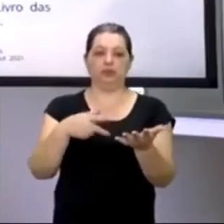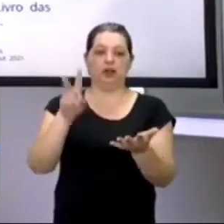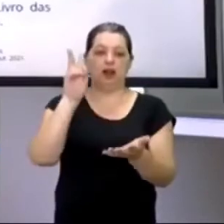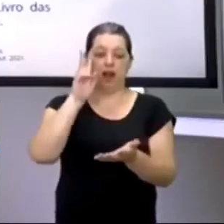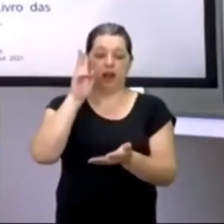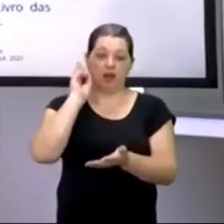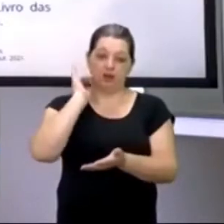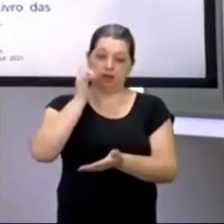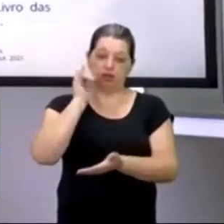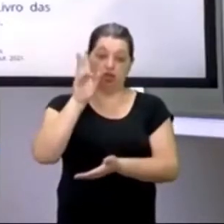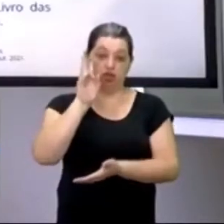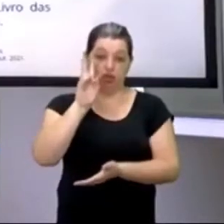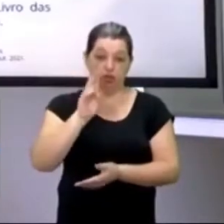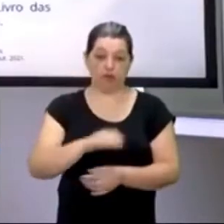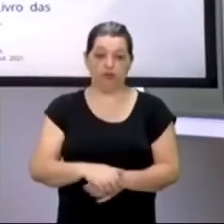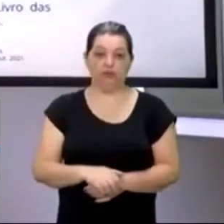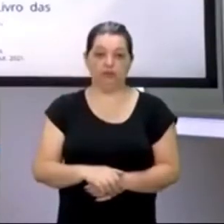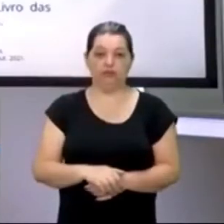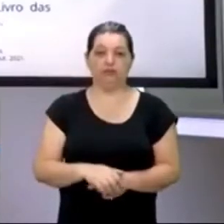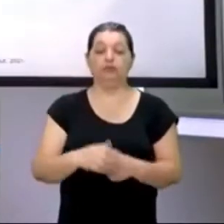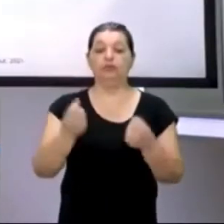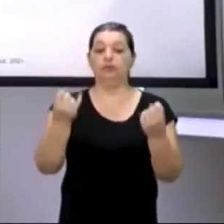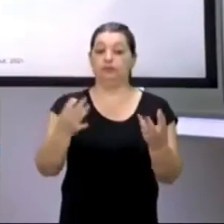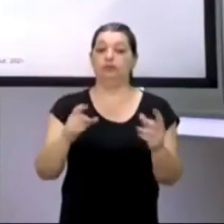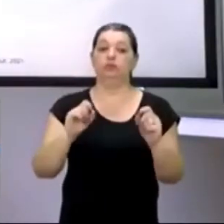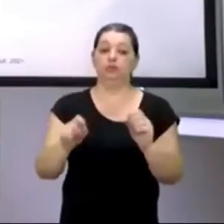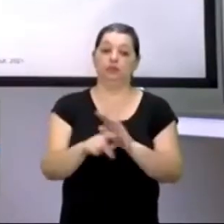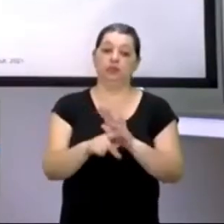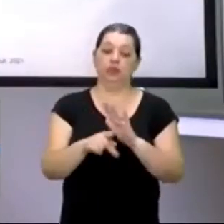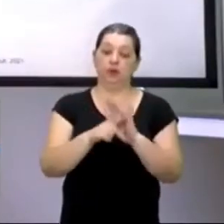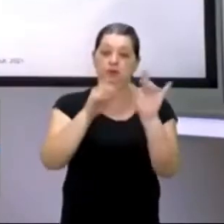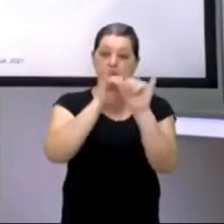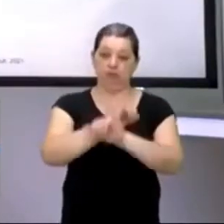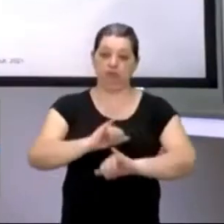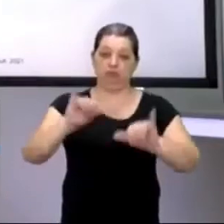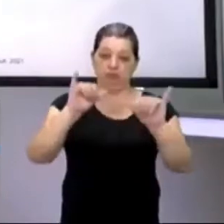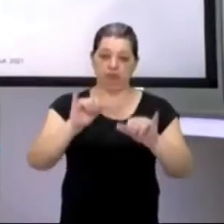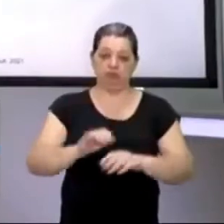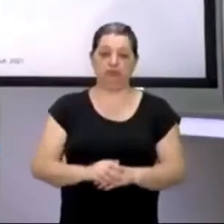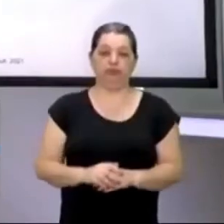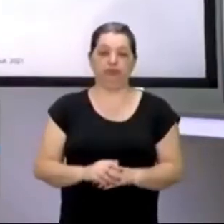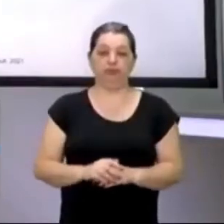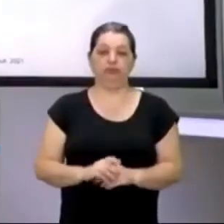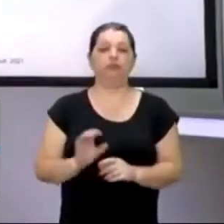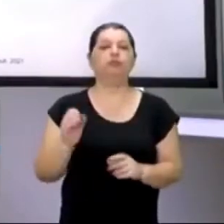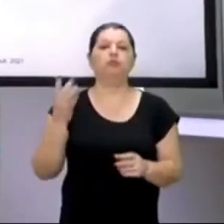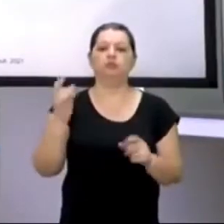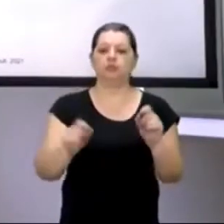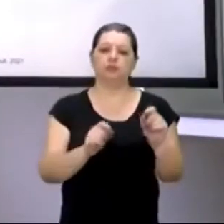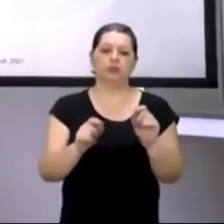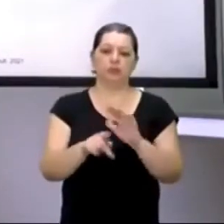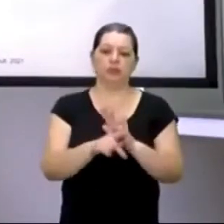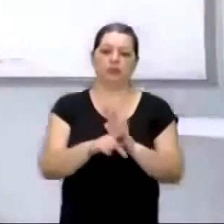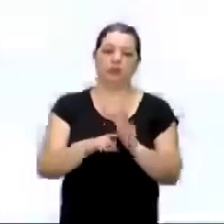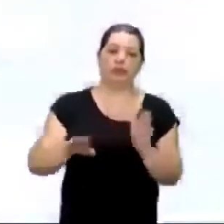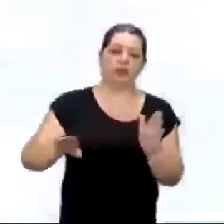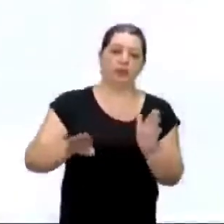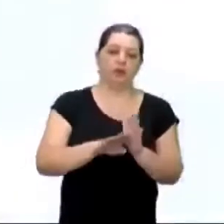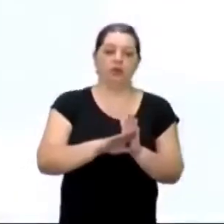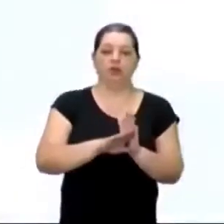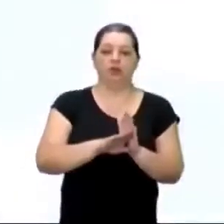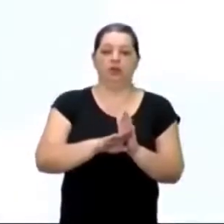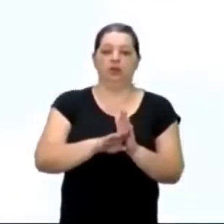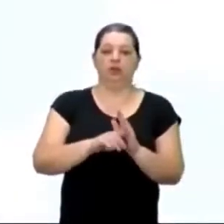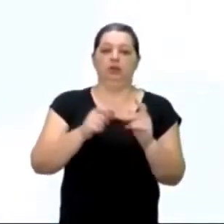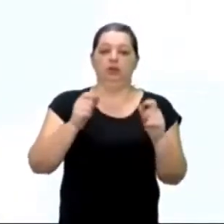históricos, professores de história, que eu estou falando aqui para você, informação pública, então, até que chega o momento, que há o desembarque, de Cabral, em Porto